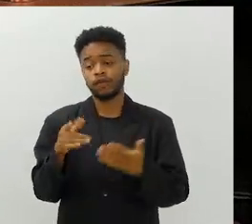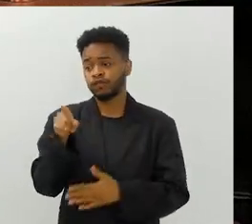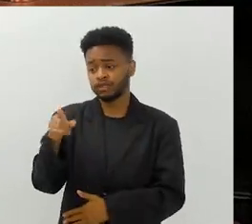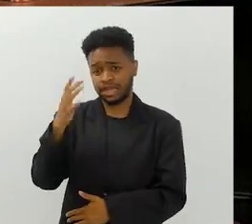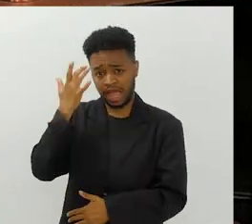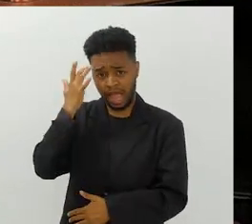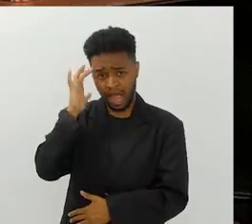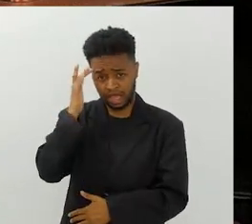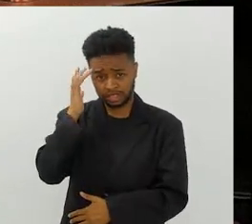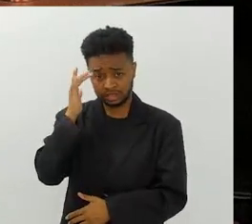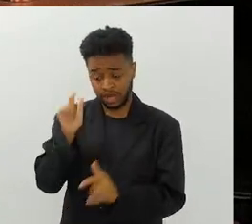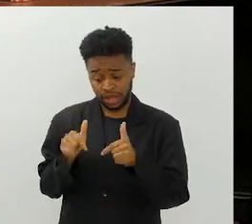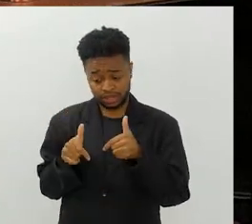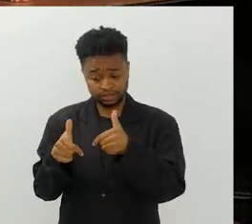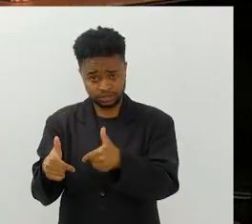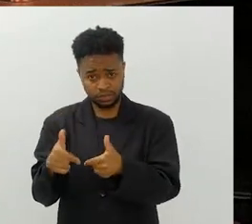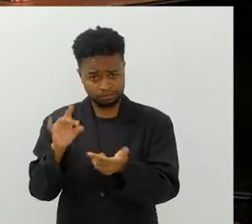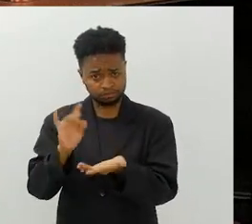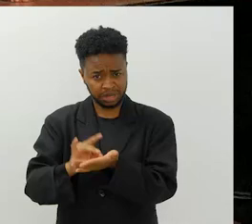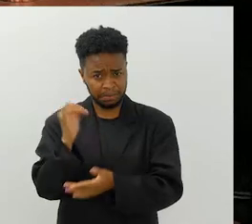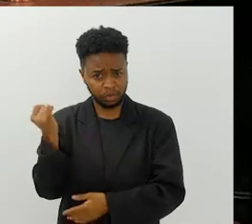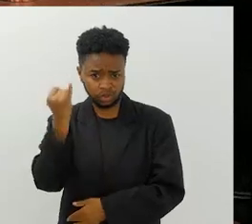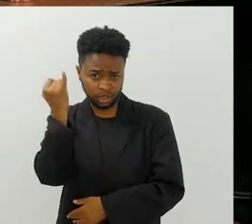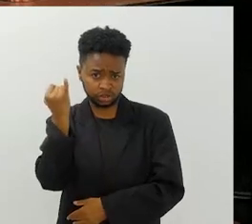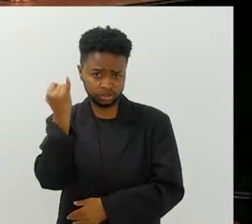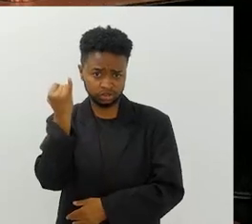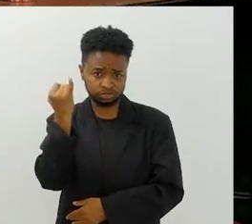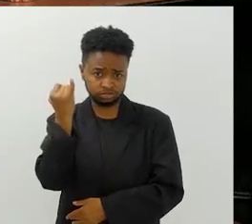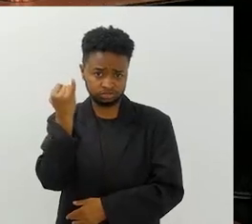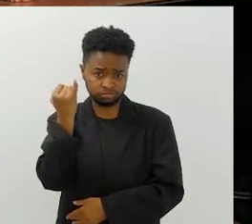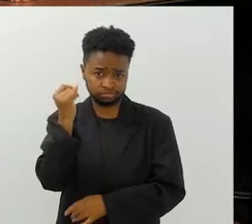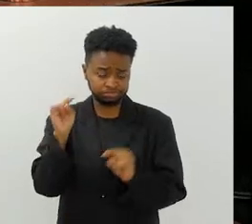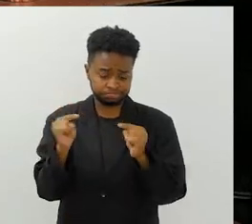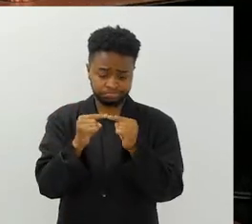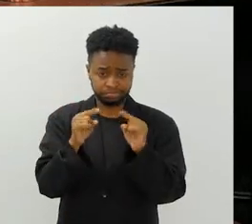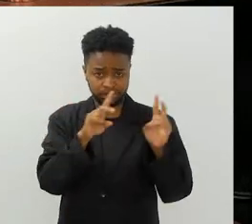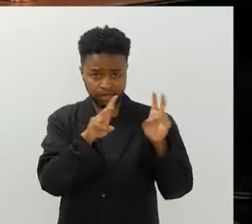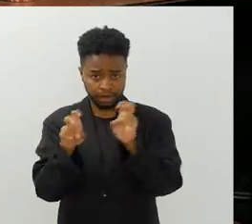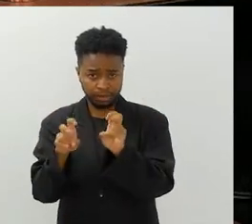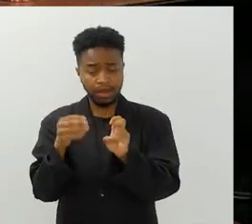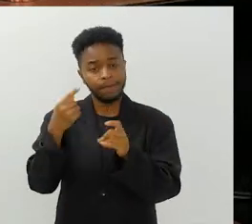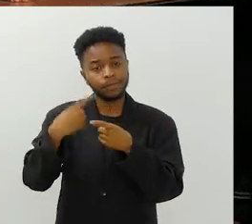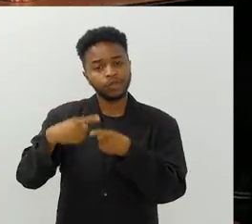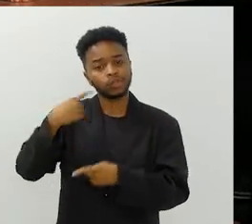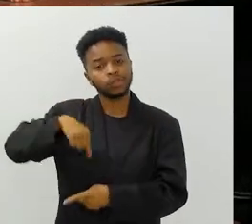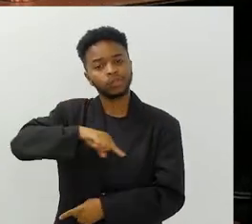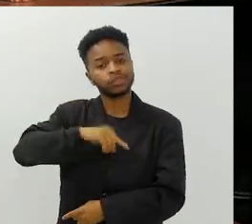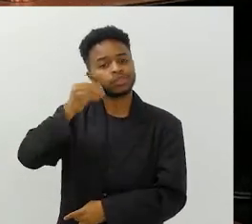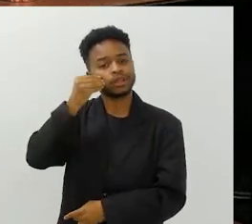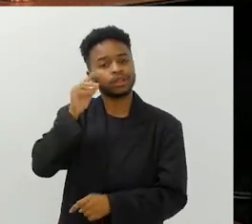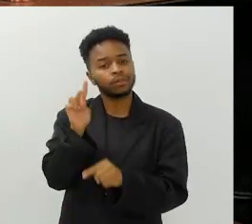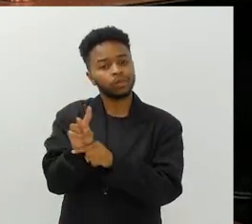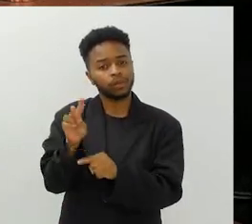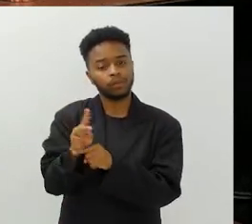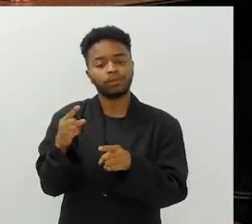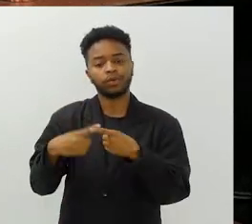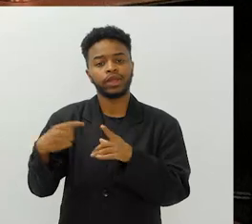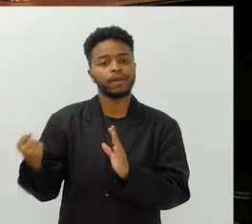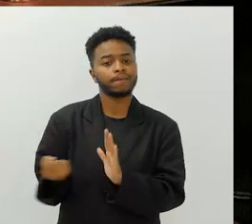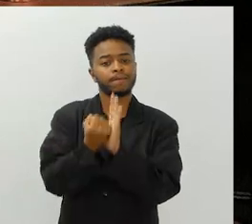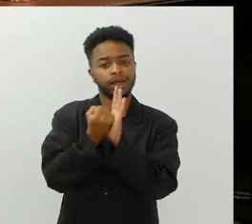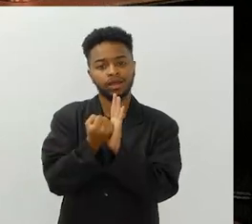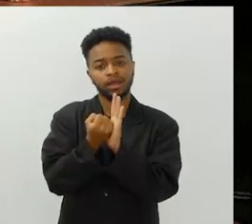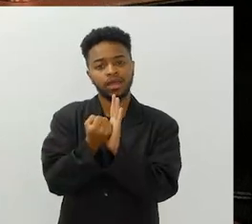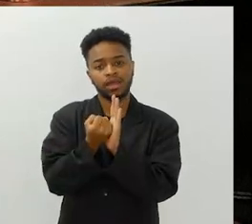Você acha que esse tipo de iniciativa é importante nesse aspecto para a gente poder conseguir preservar, pelo menos, porque